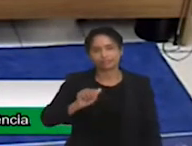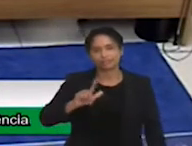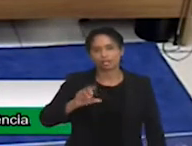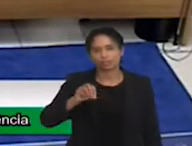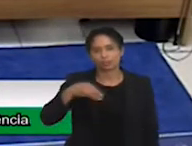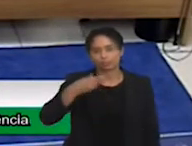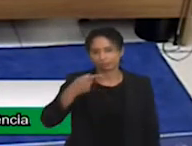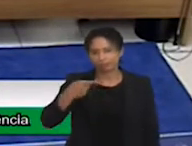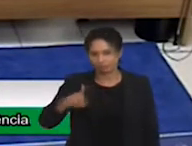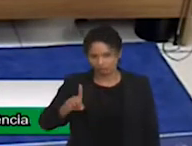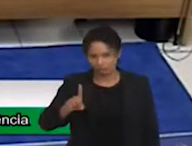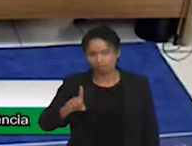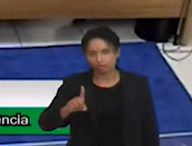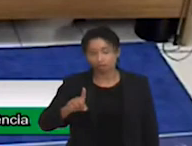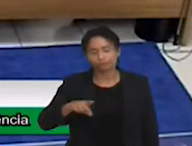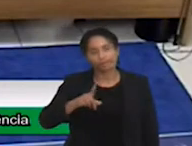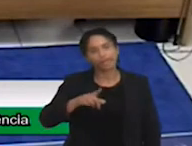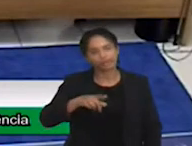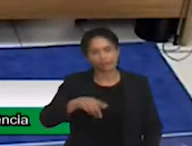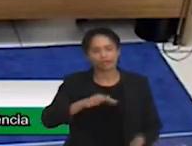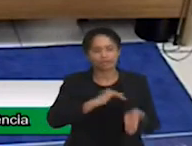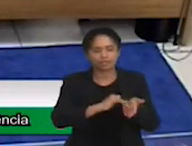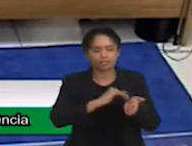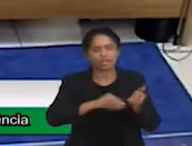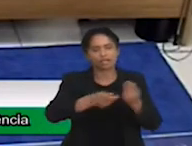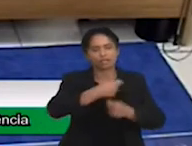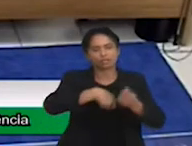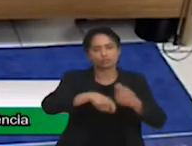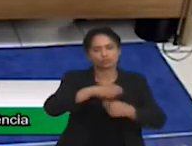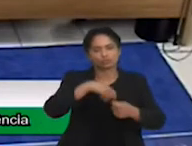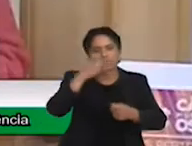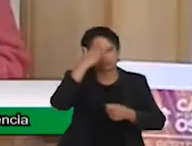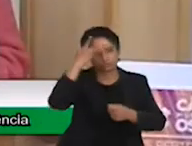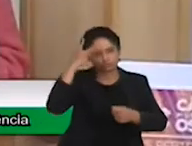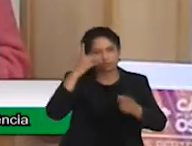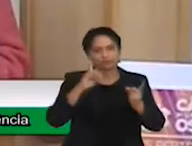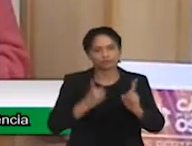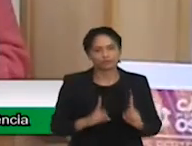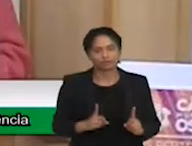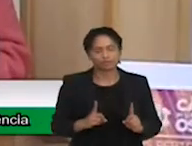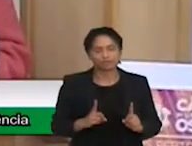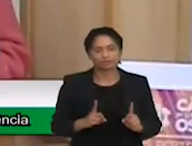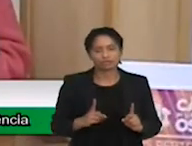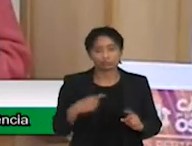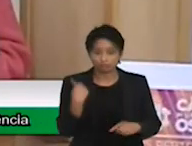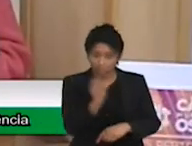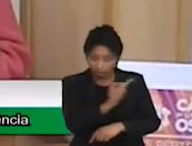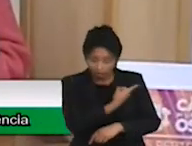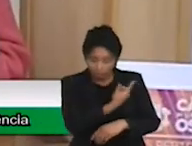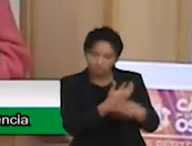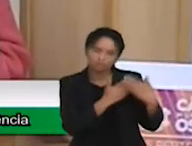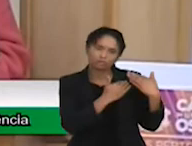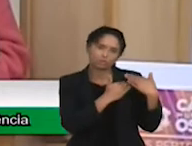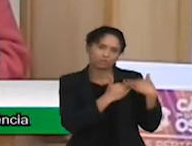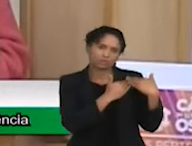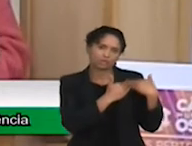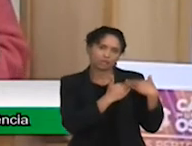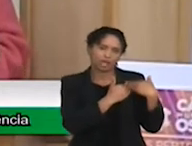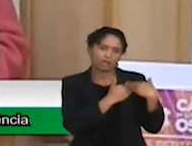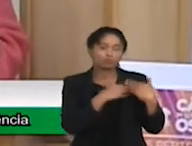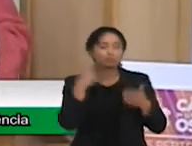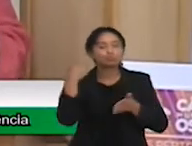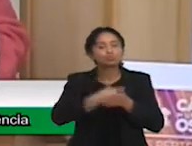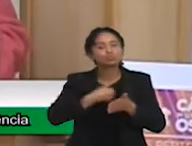deficiência, mas a gente vai continuar com a mesma responsabilidade quanto o cidadão. Todos nós, então, é uma luta que não